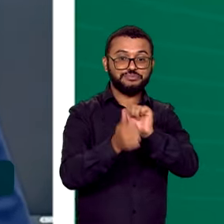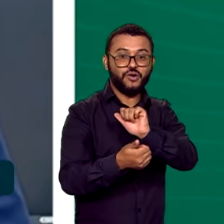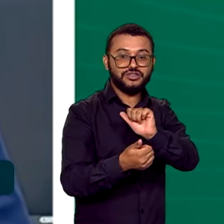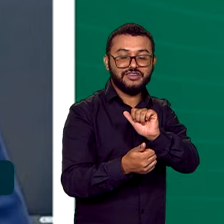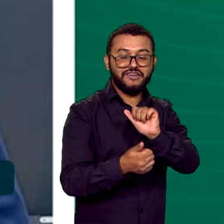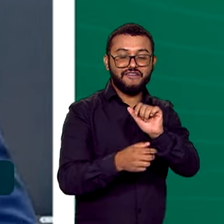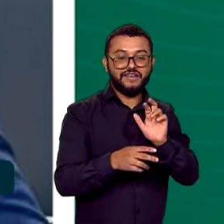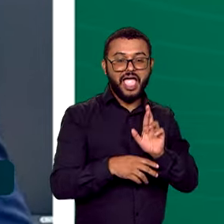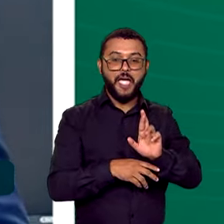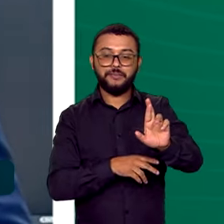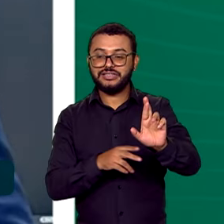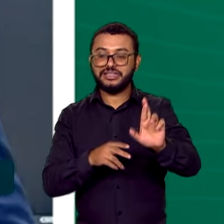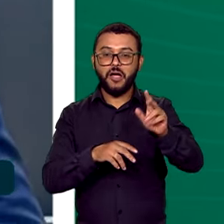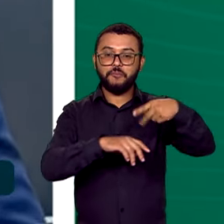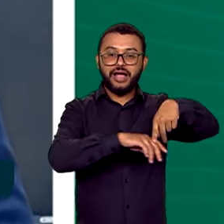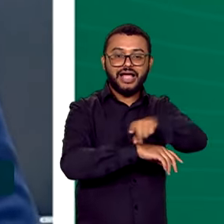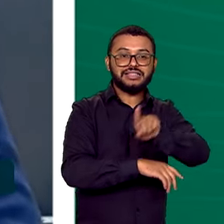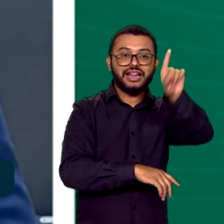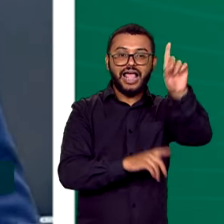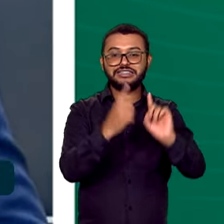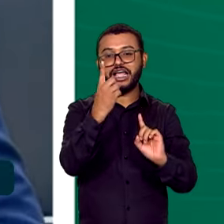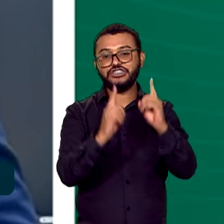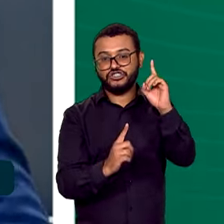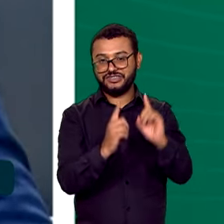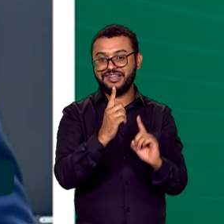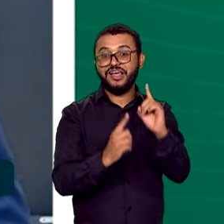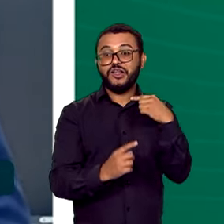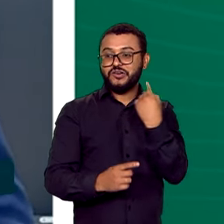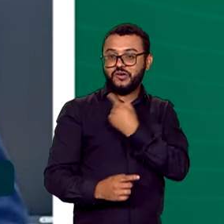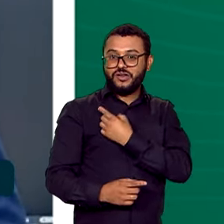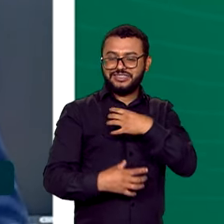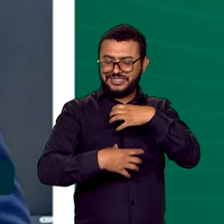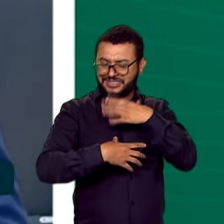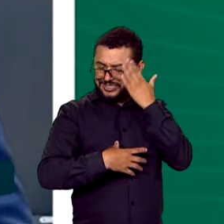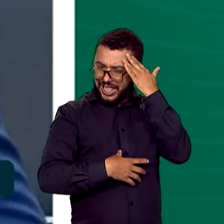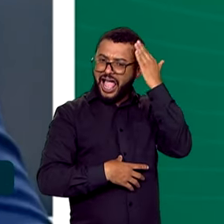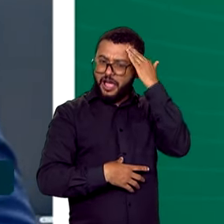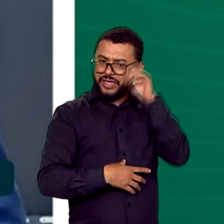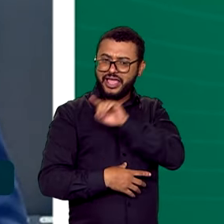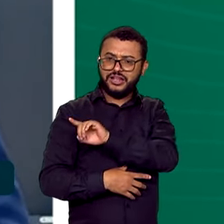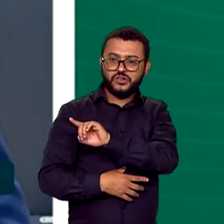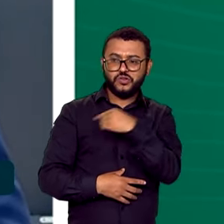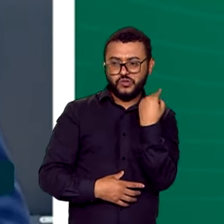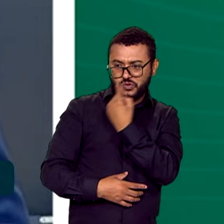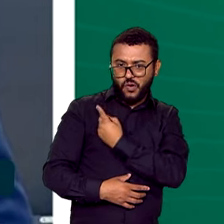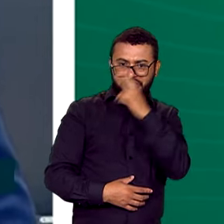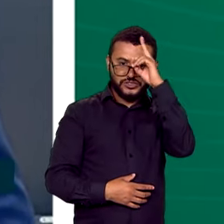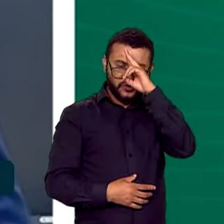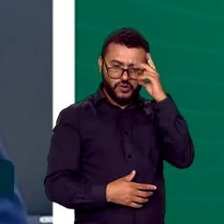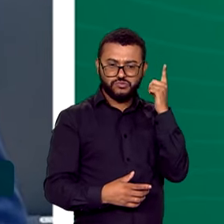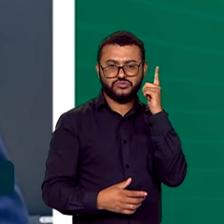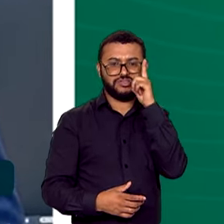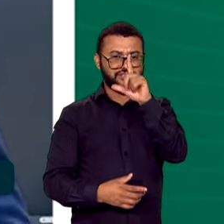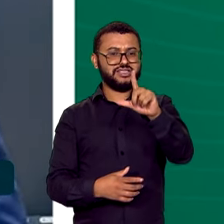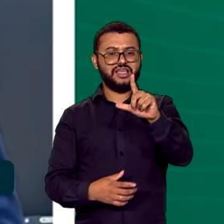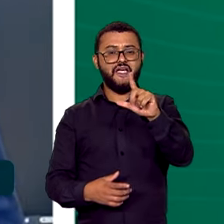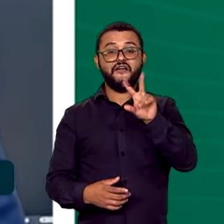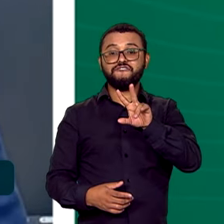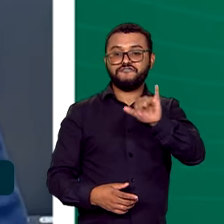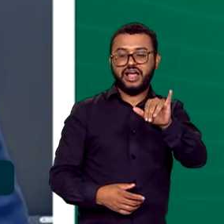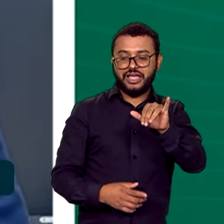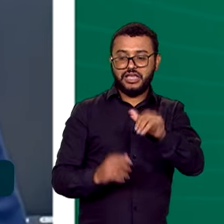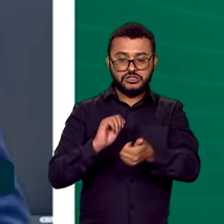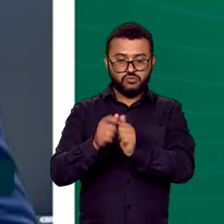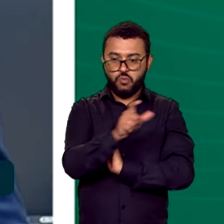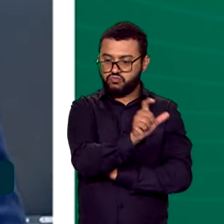do nosso país, a Santiago do Chile. Eu não tenho nenhuma solidão que nós faremos história. E tenho certeza que todos esses